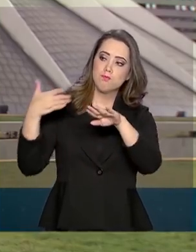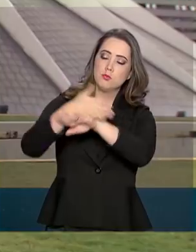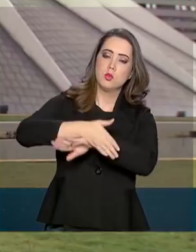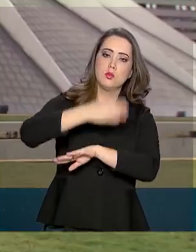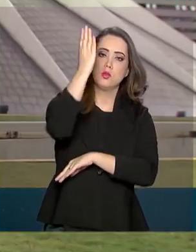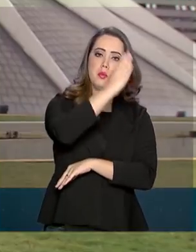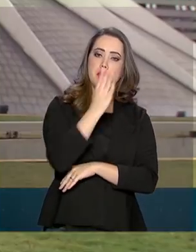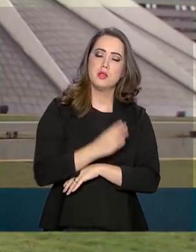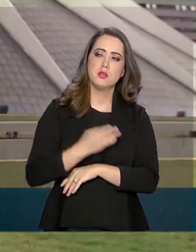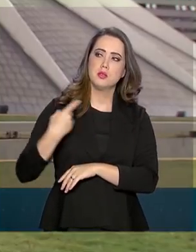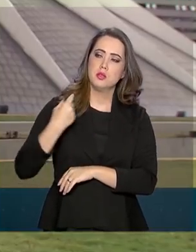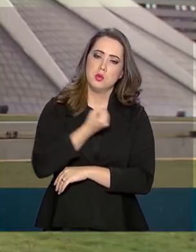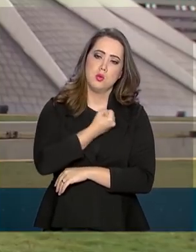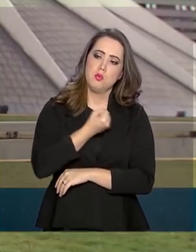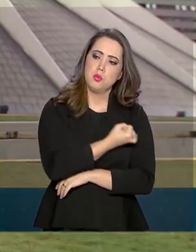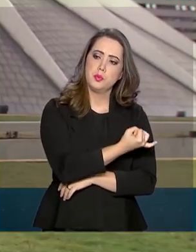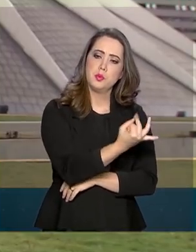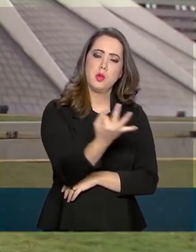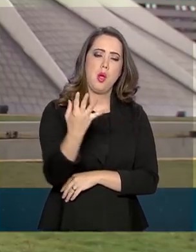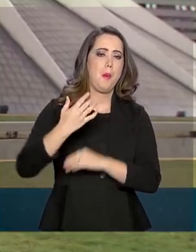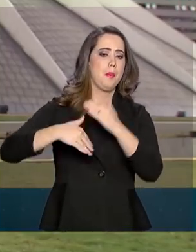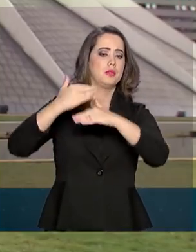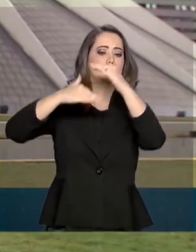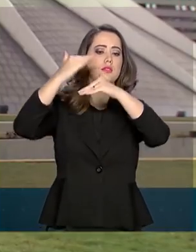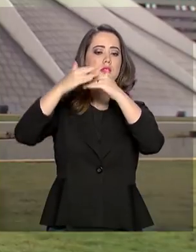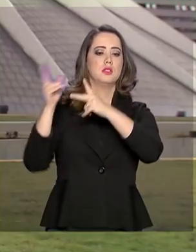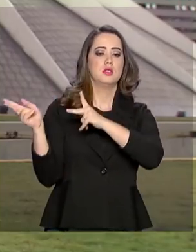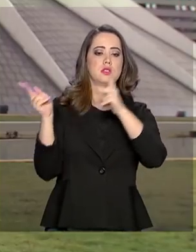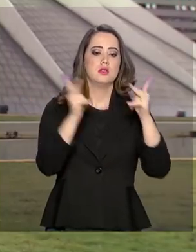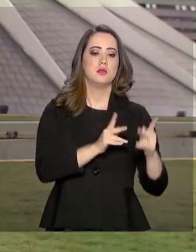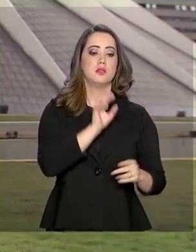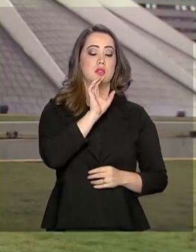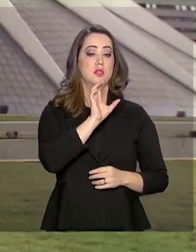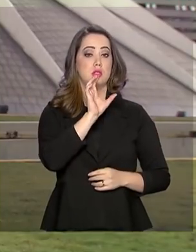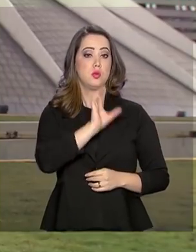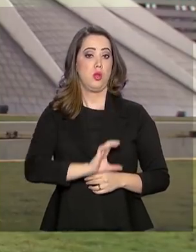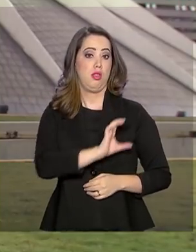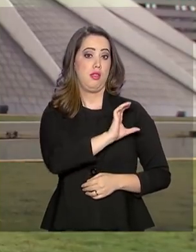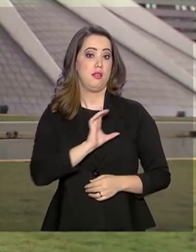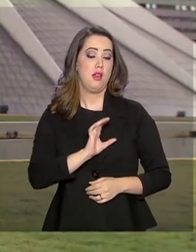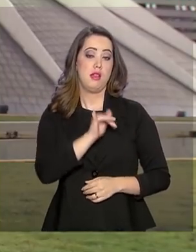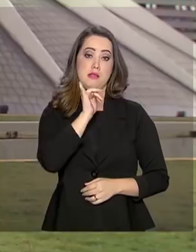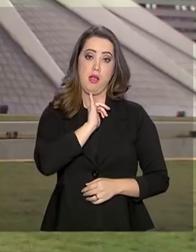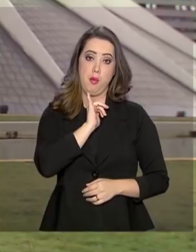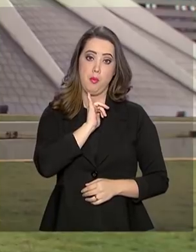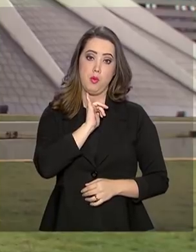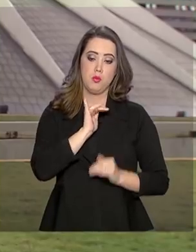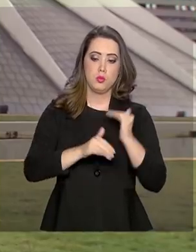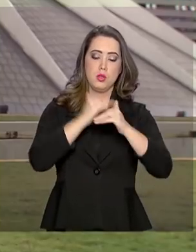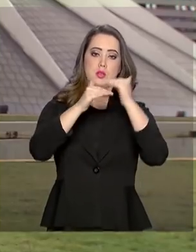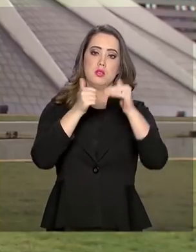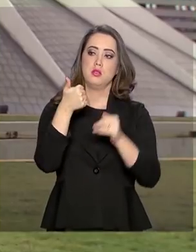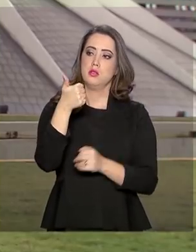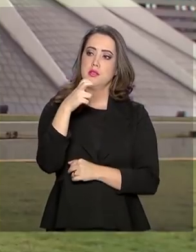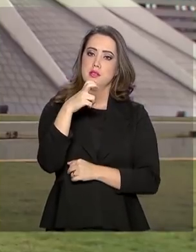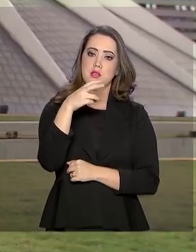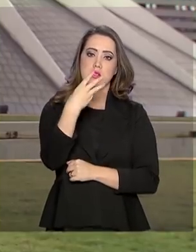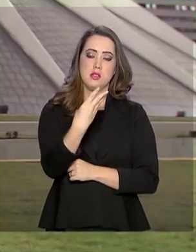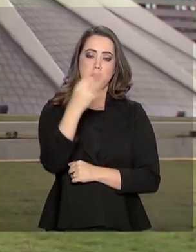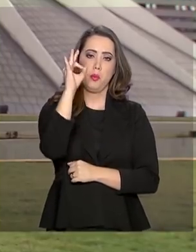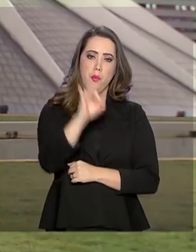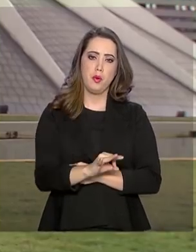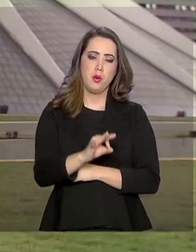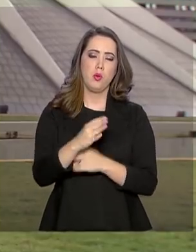nos próximos meses cresceu. As visitas de canadenses, por exemplo, registraram alta de 153%